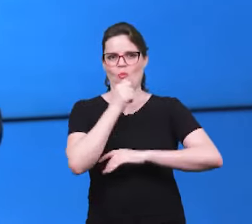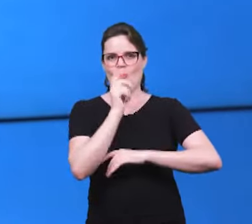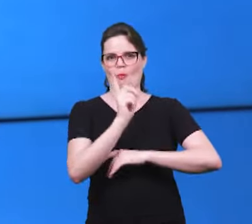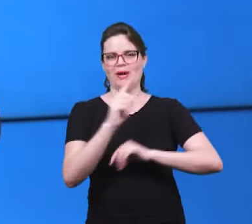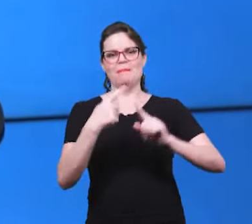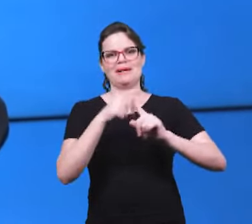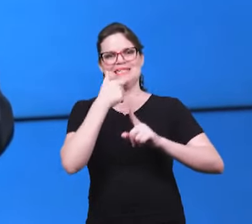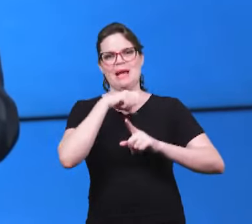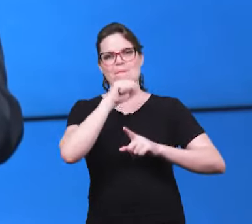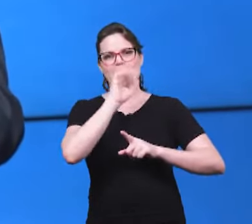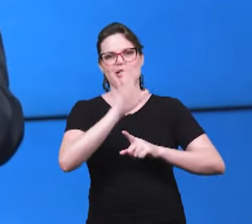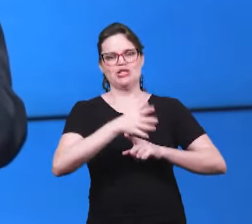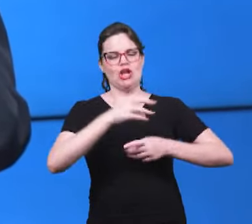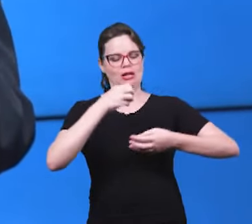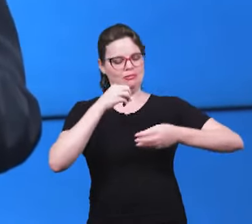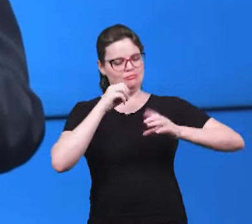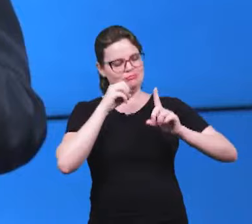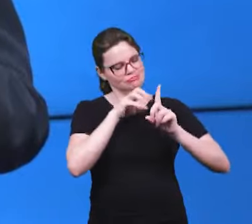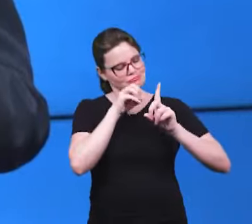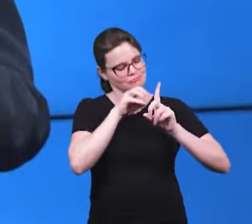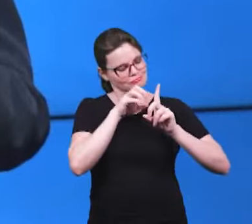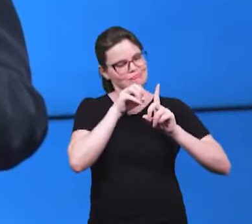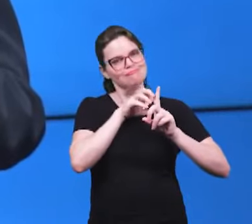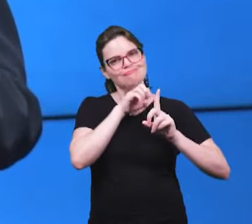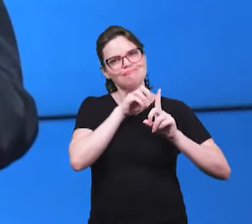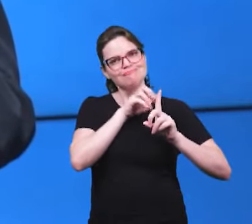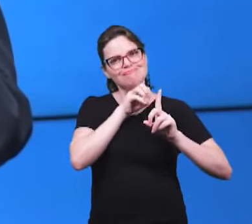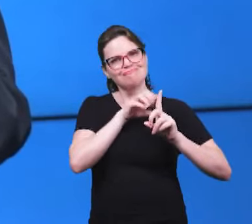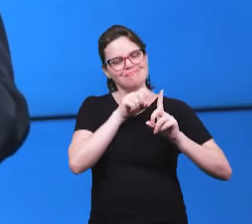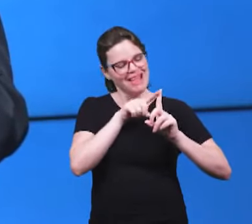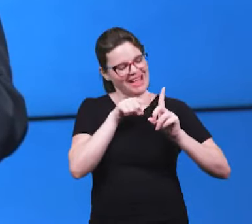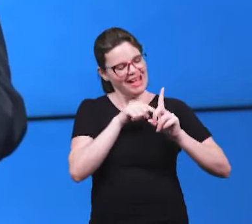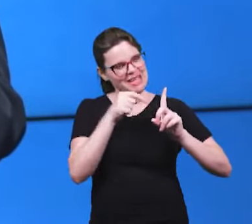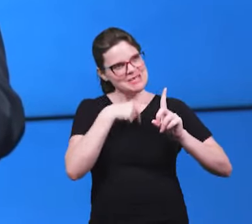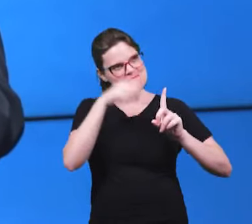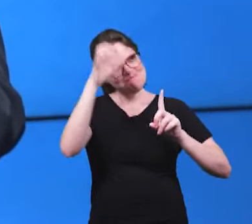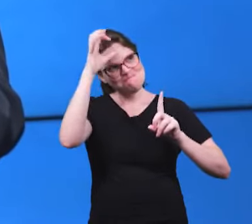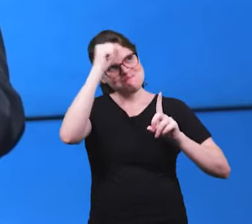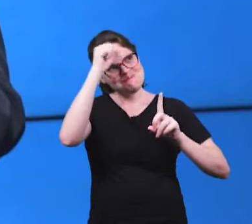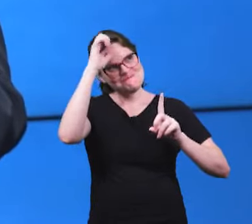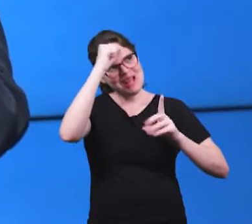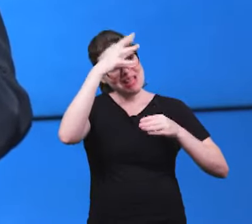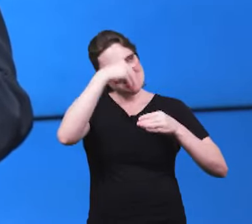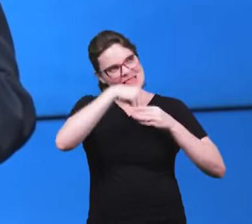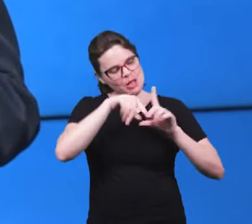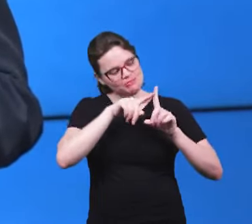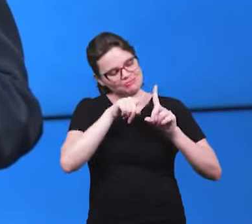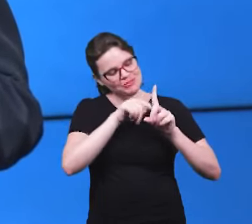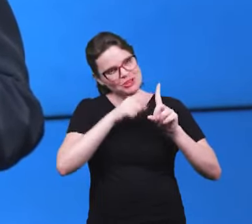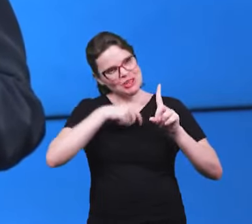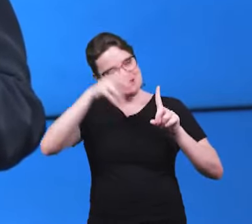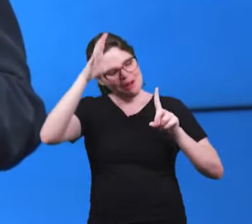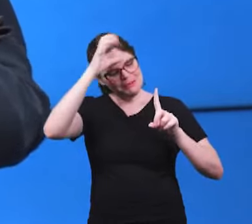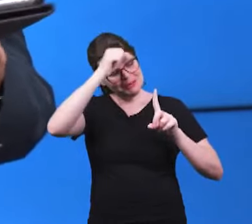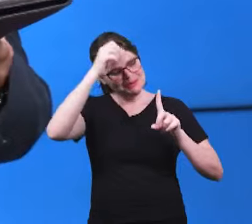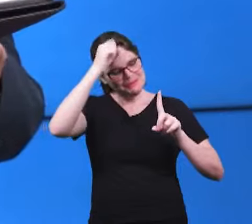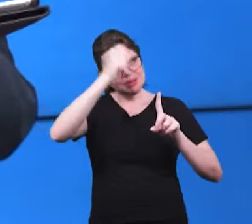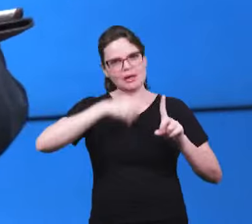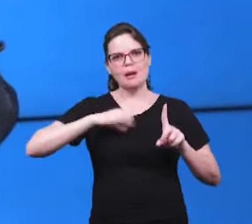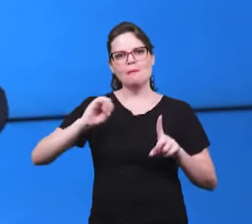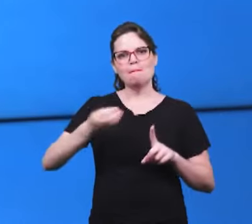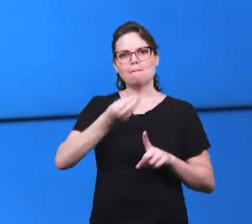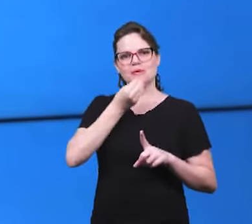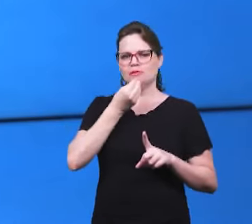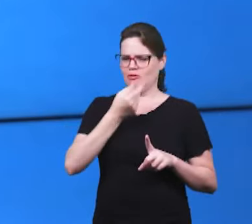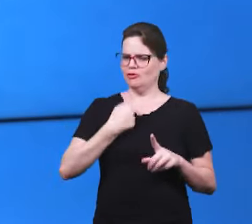mas a mãe já está ali dando a resposta e o bebê por certo está assimilando isso lá no ventre da mãe um privilégio que por sinal eu